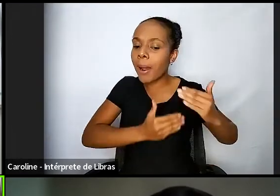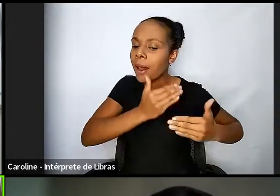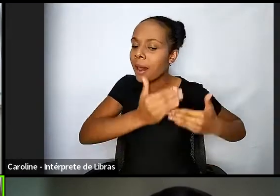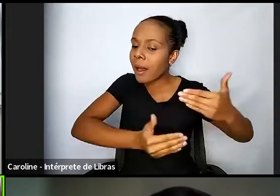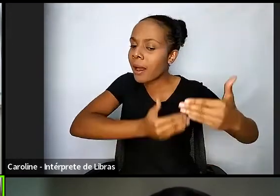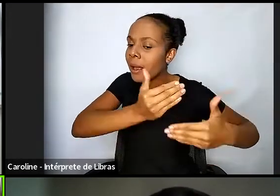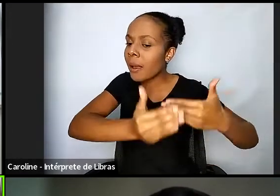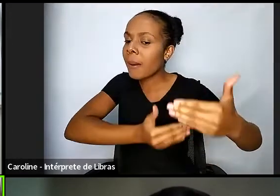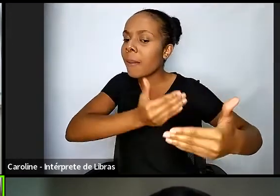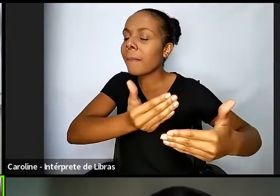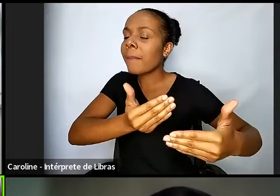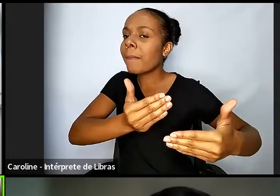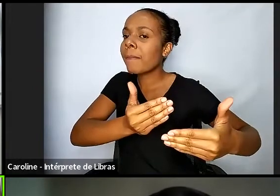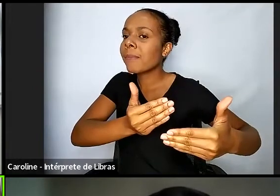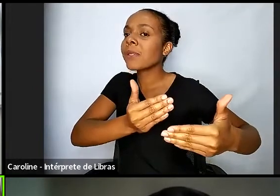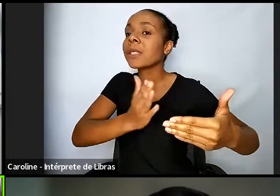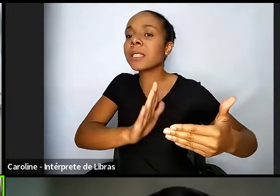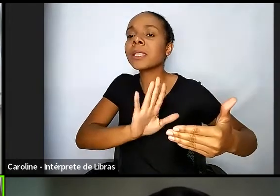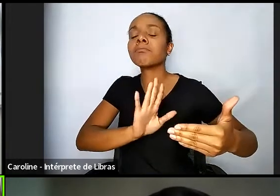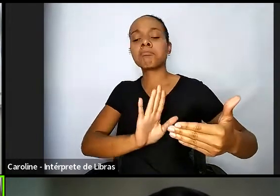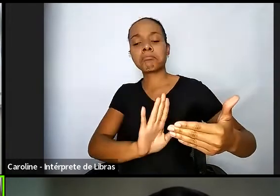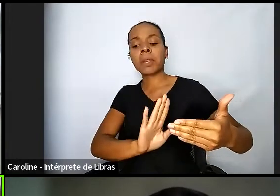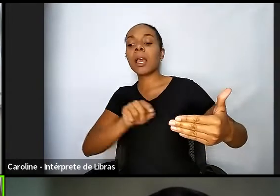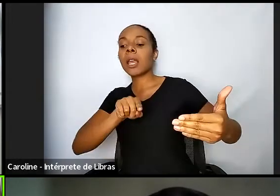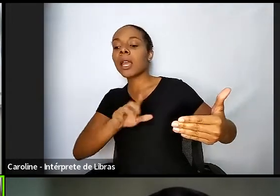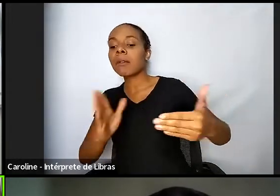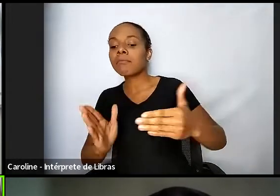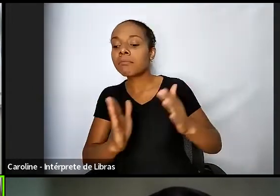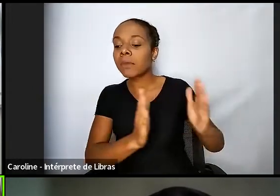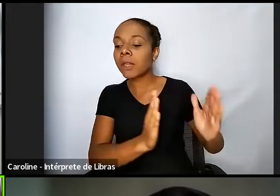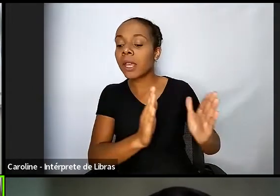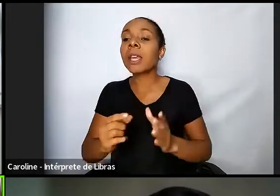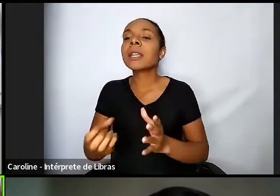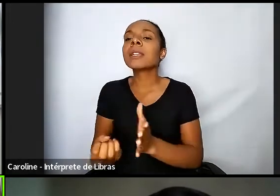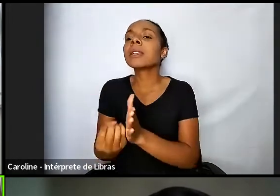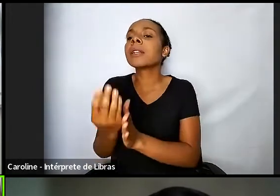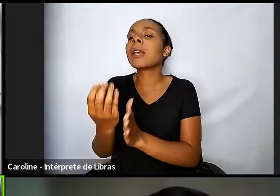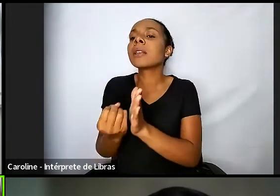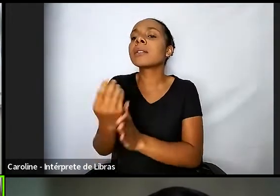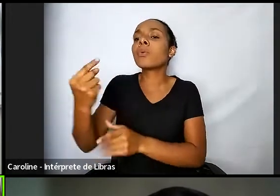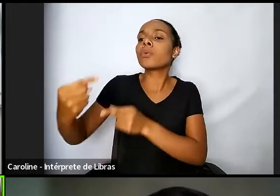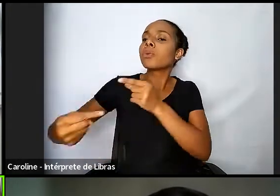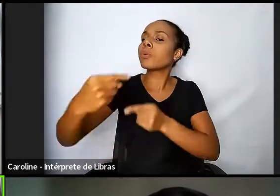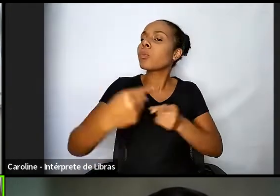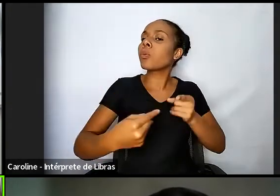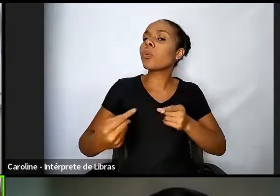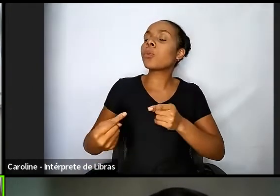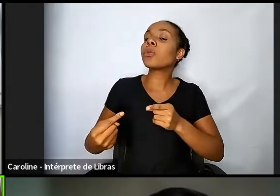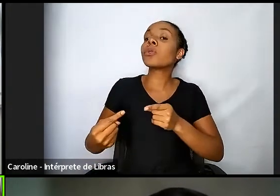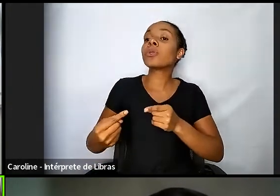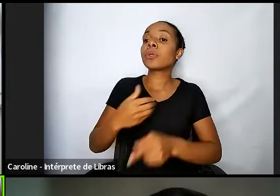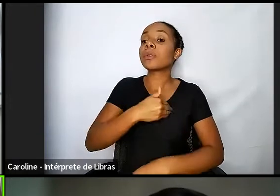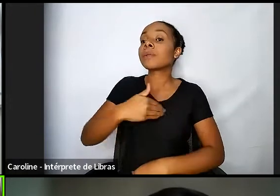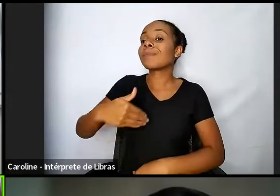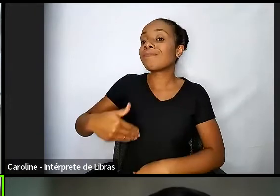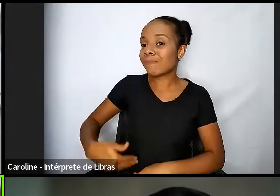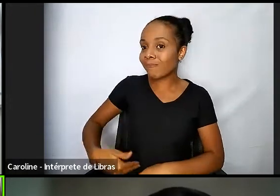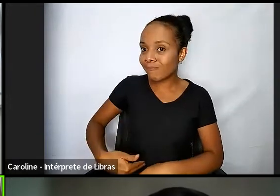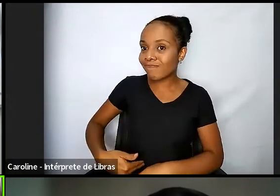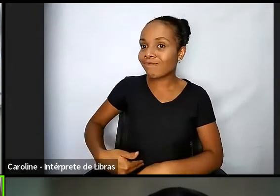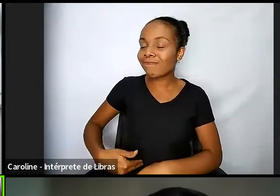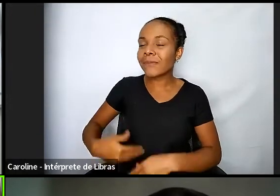públicas que é atribuição exclusiva do executivo. Então, existia uma